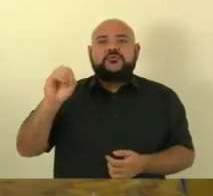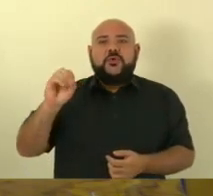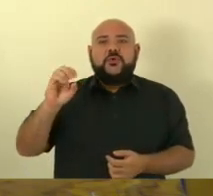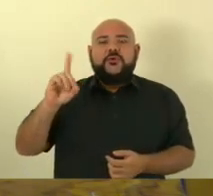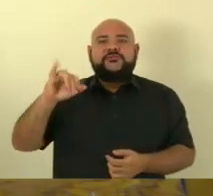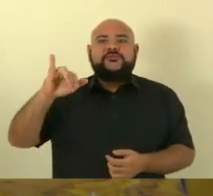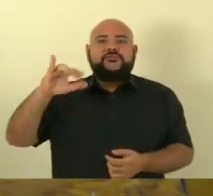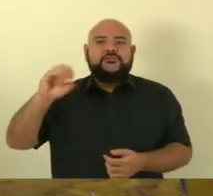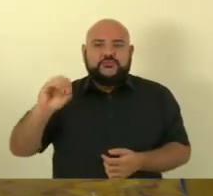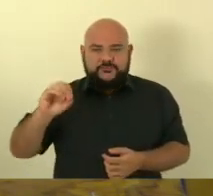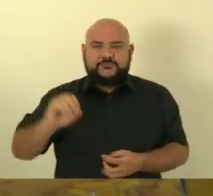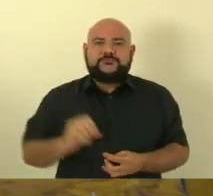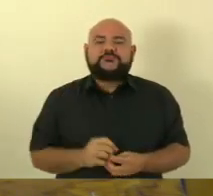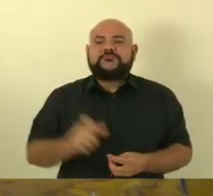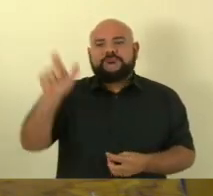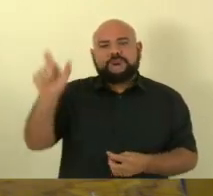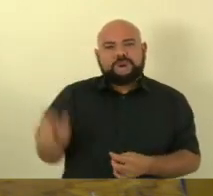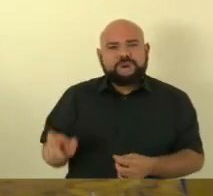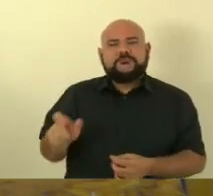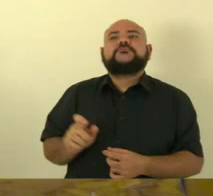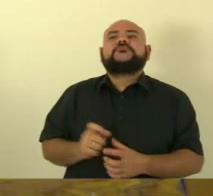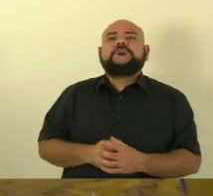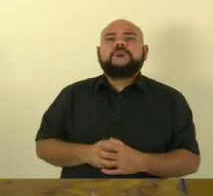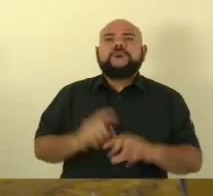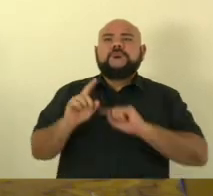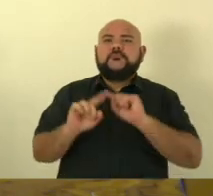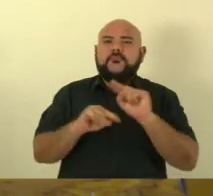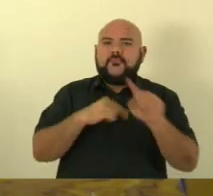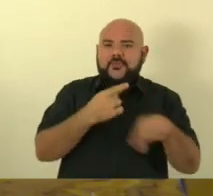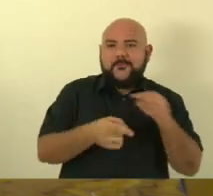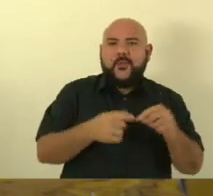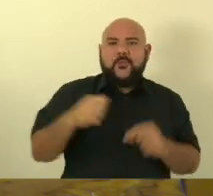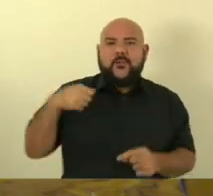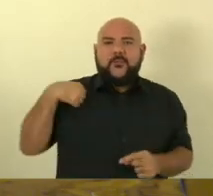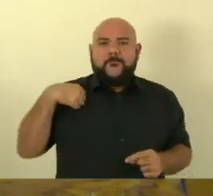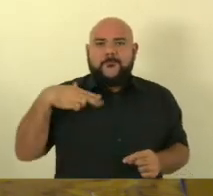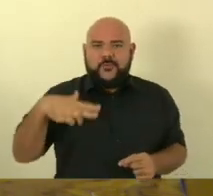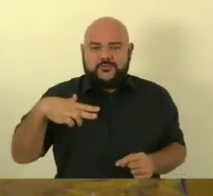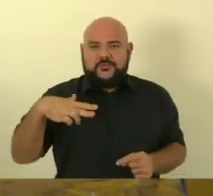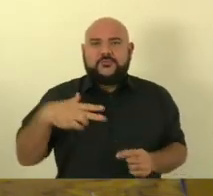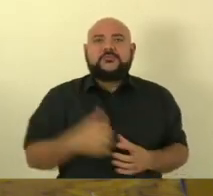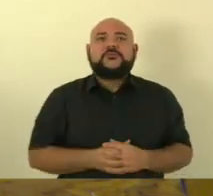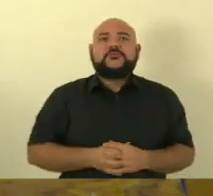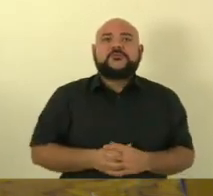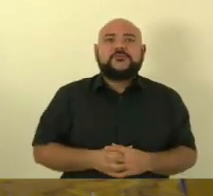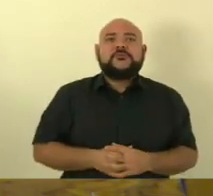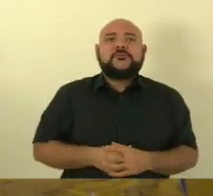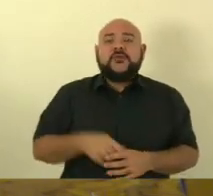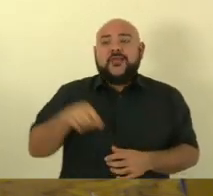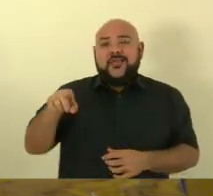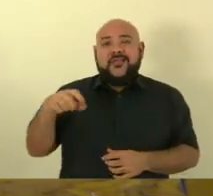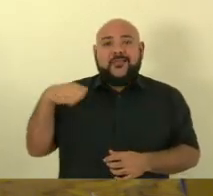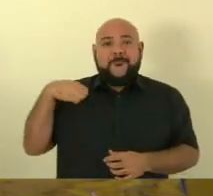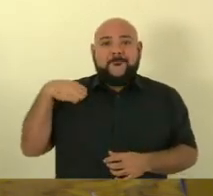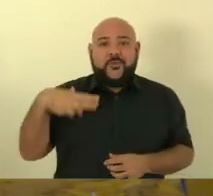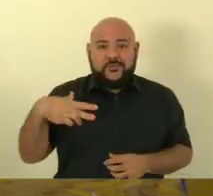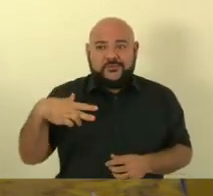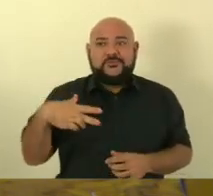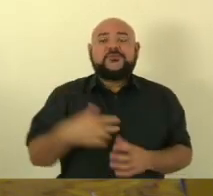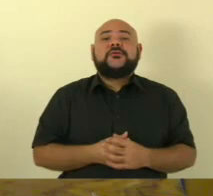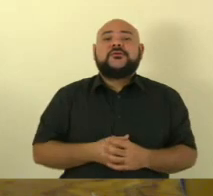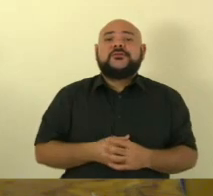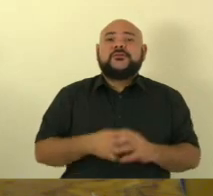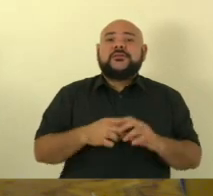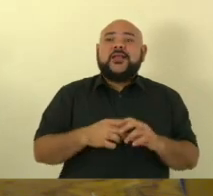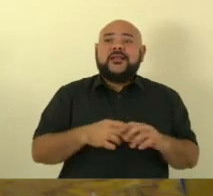o qual após a sua aposentadoria muito justa fez mestrado e